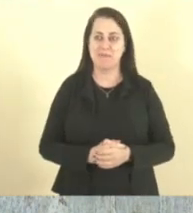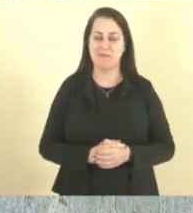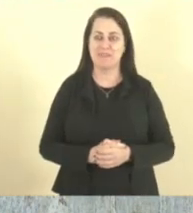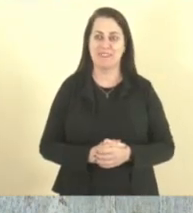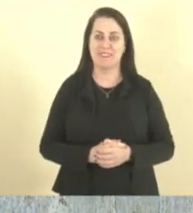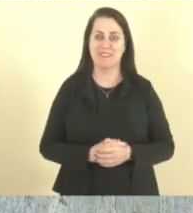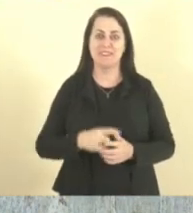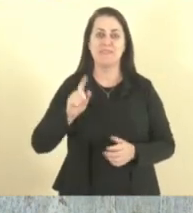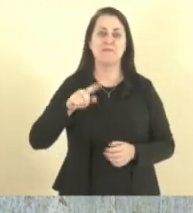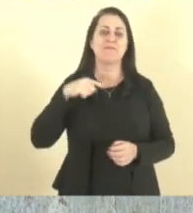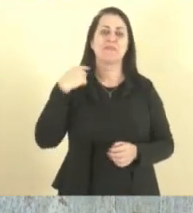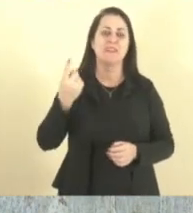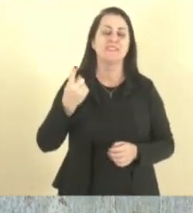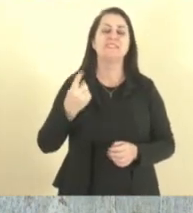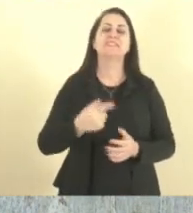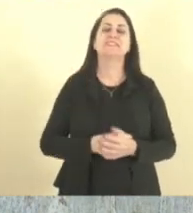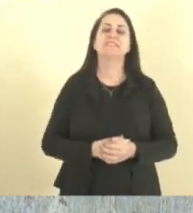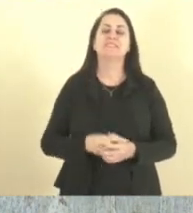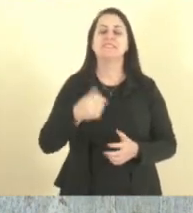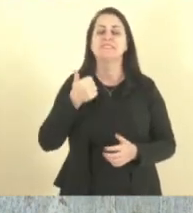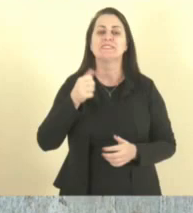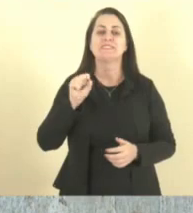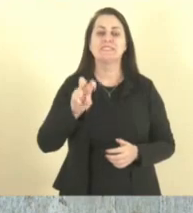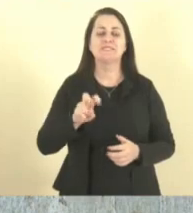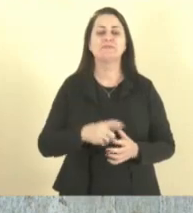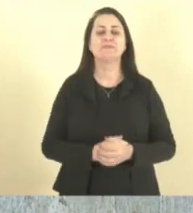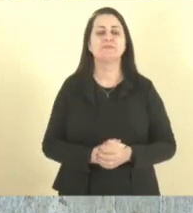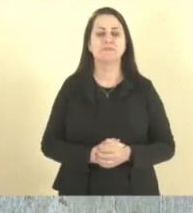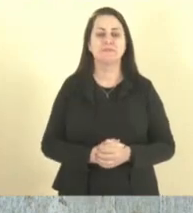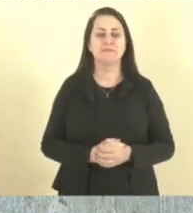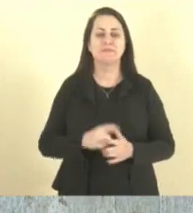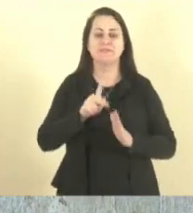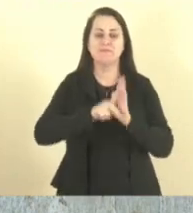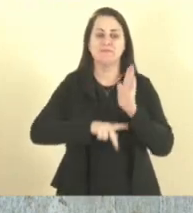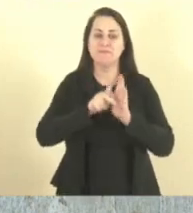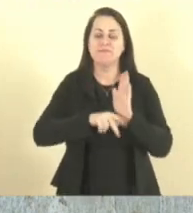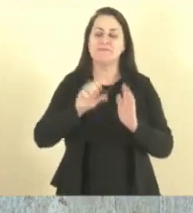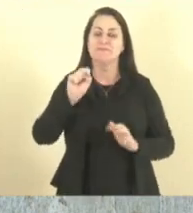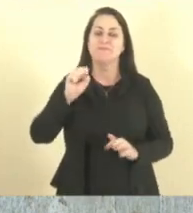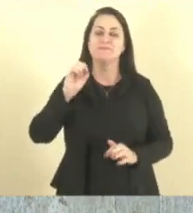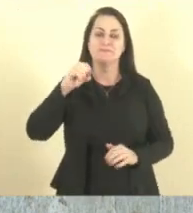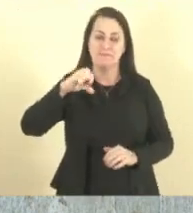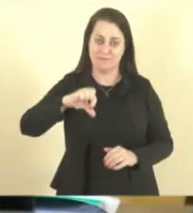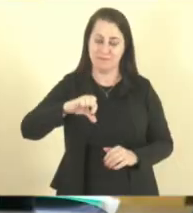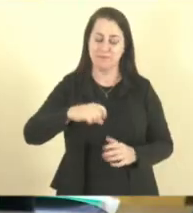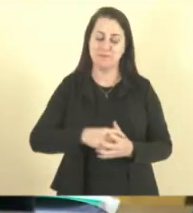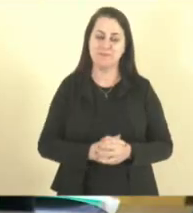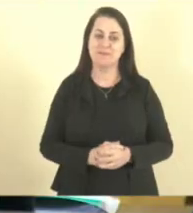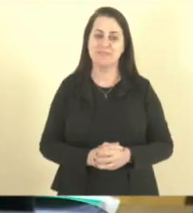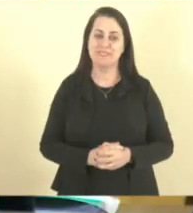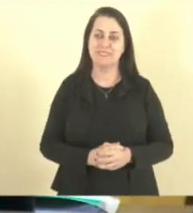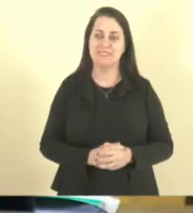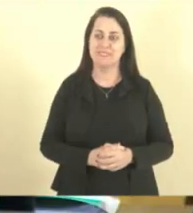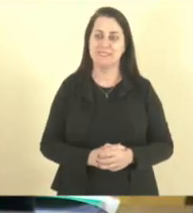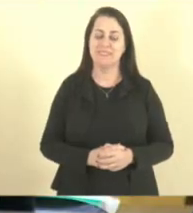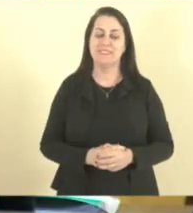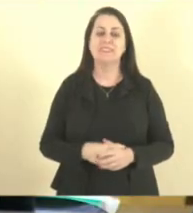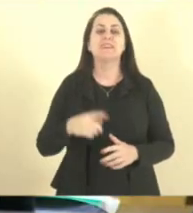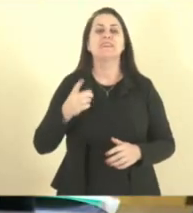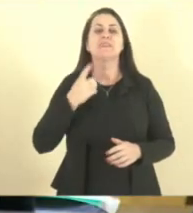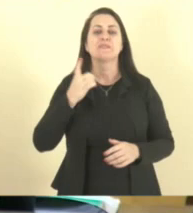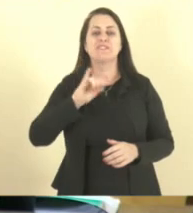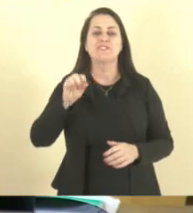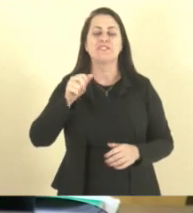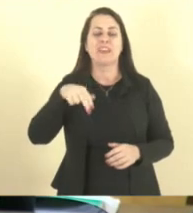O próximo item de prioridade é o 185 da pauta, projeto 809 de 23. Deputada Janete, autora, deputado